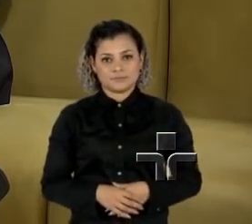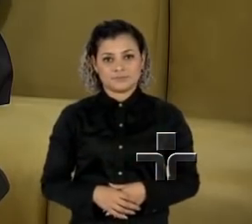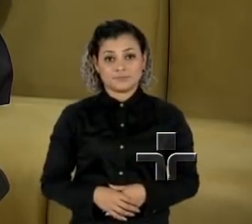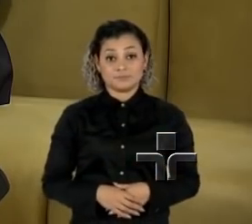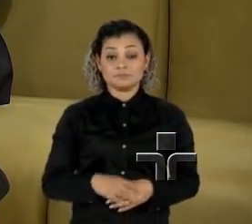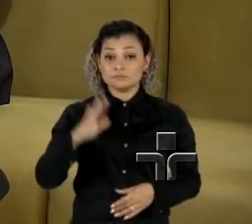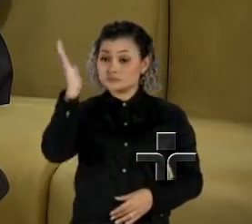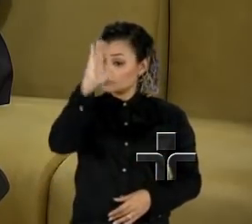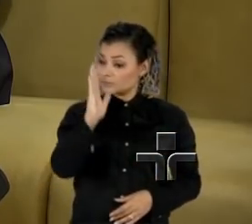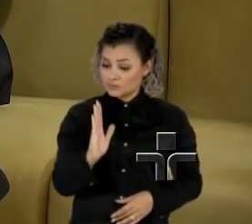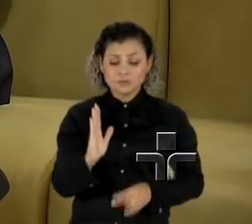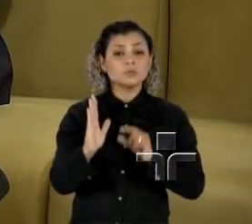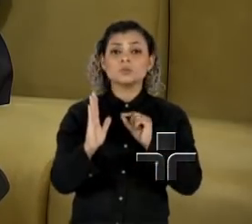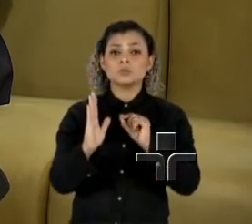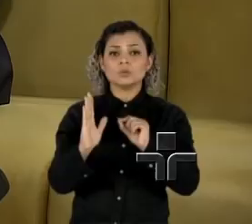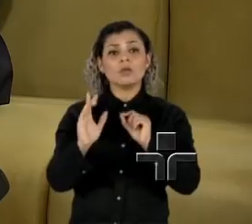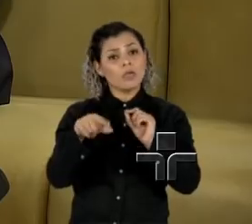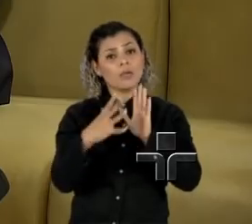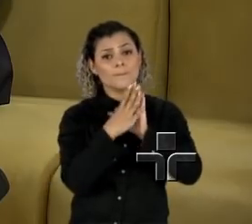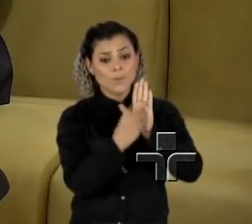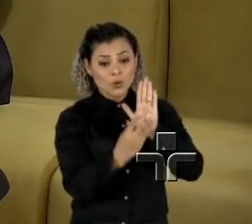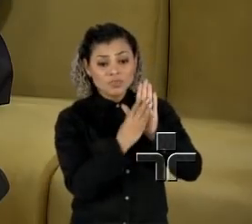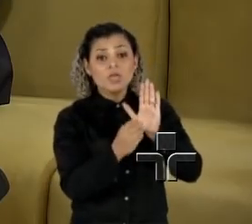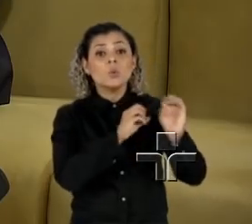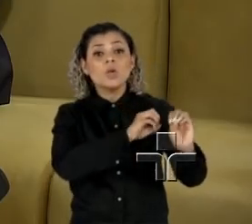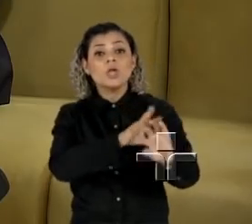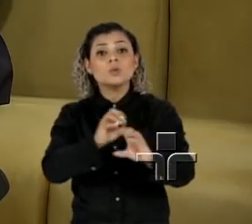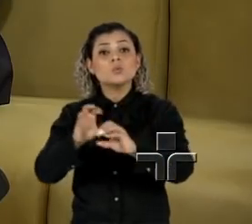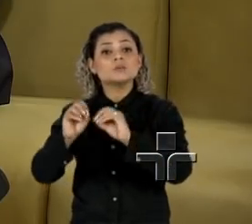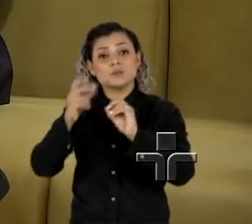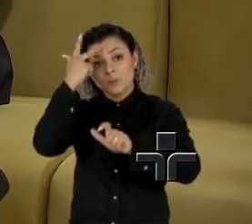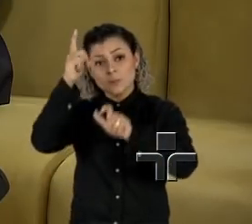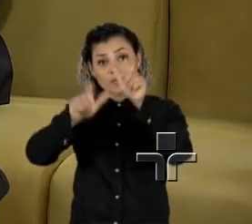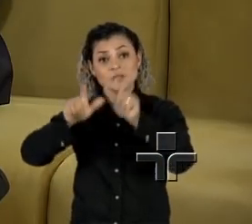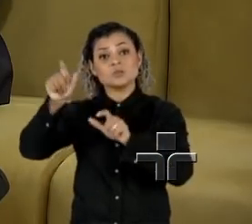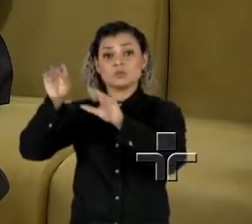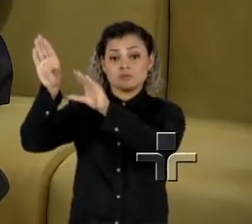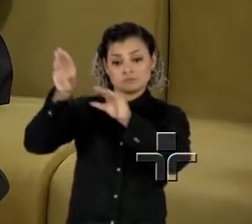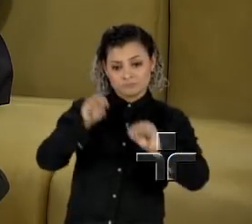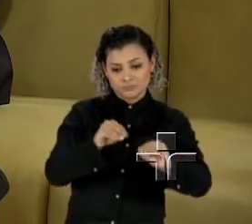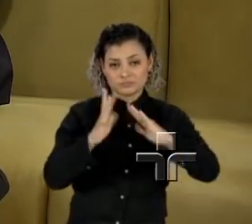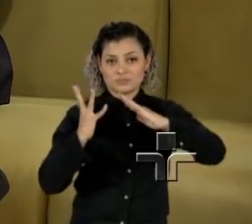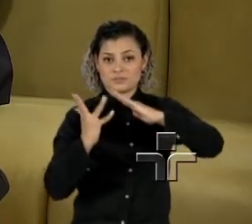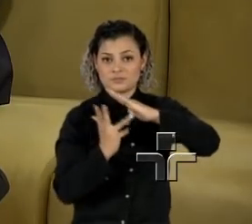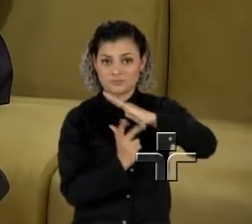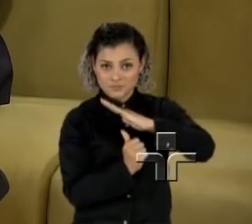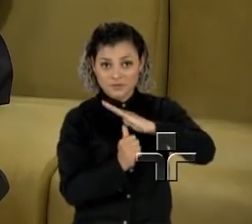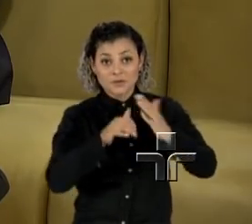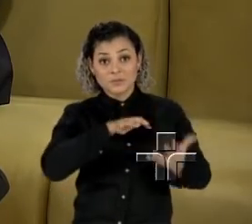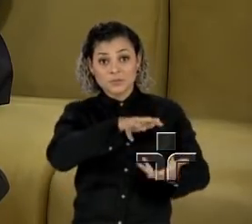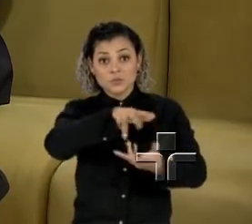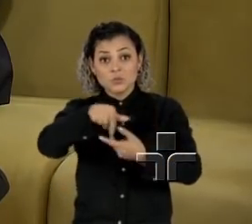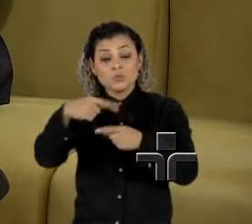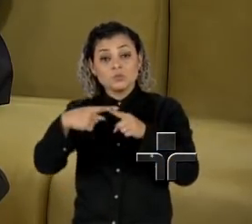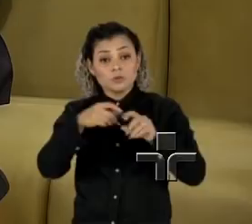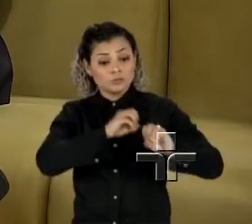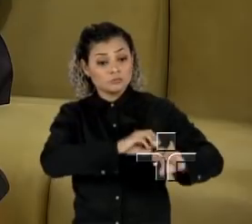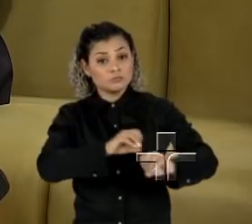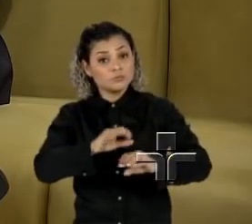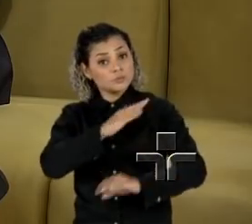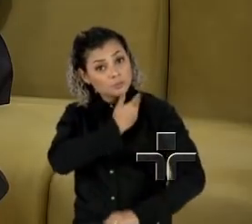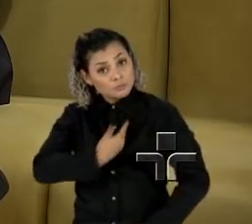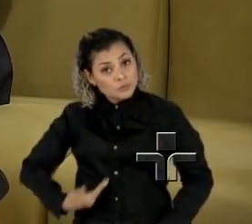O Brasil é considerado uma referência na educação para os refugiados em todo o mundo, pelo acesso ao ensino público,